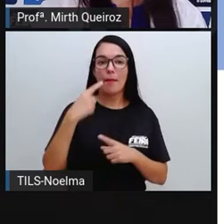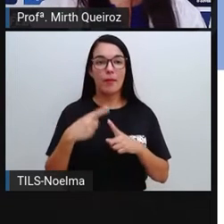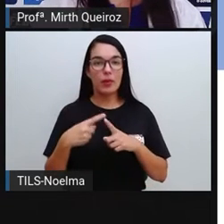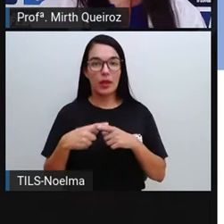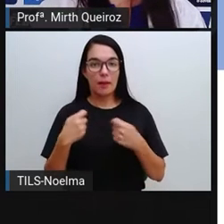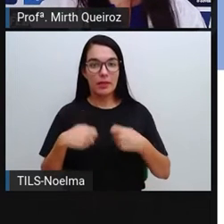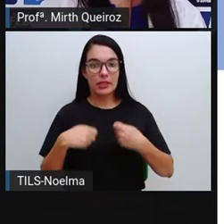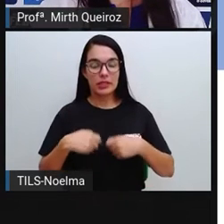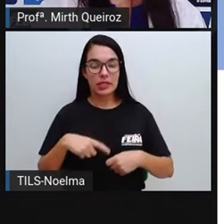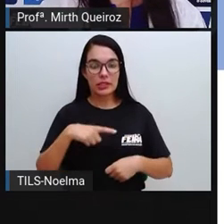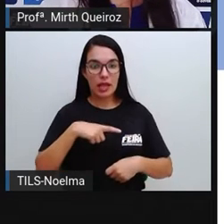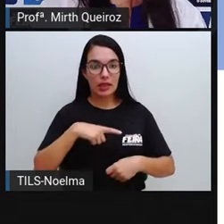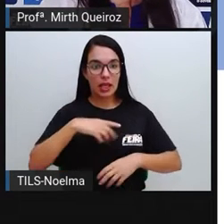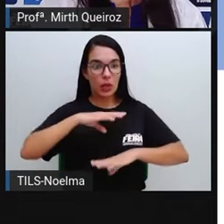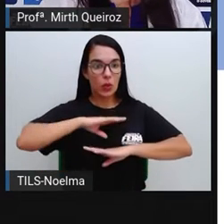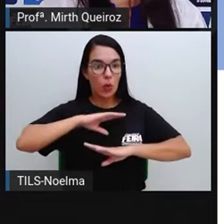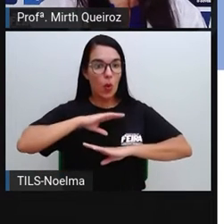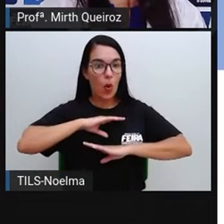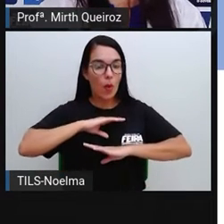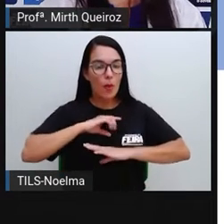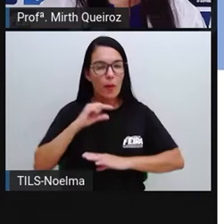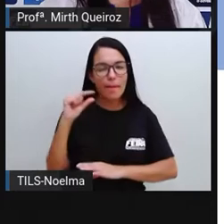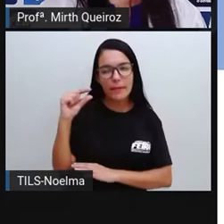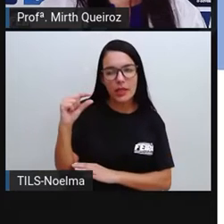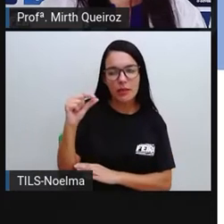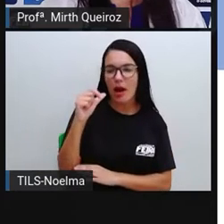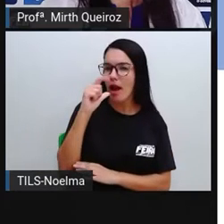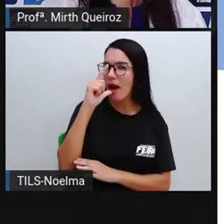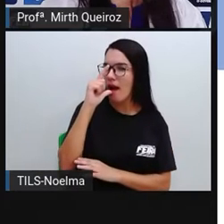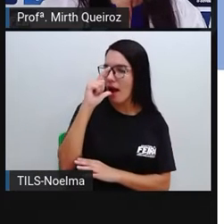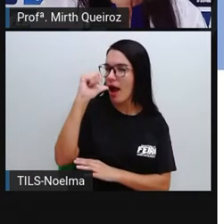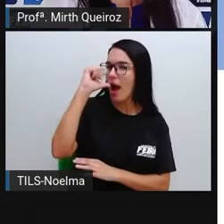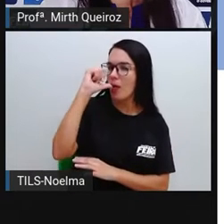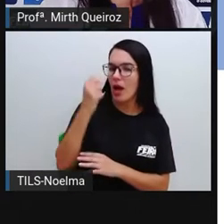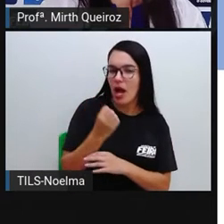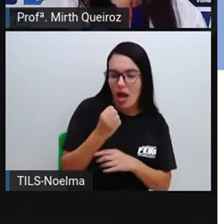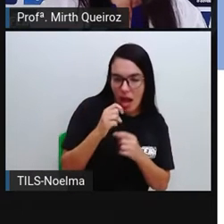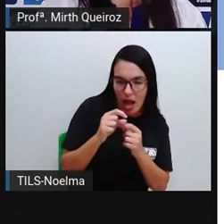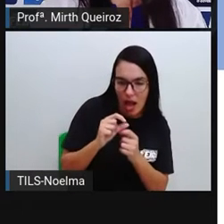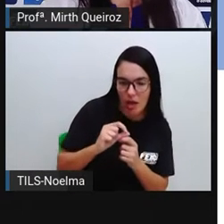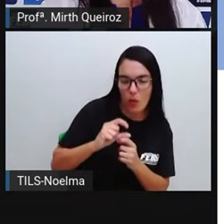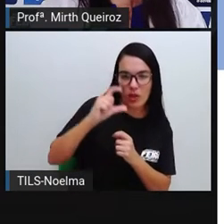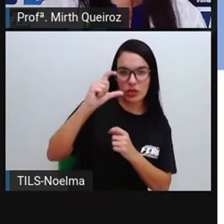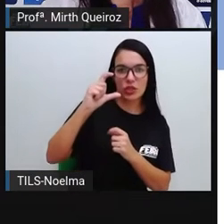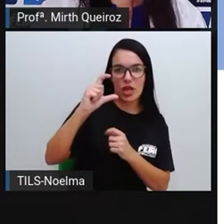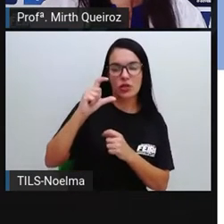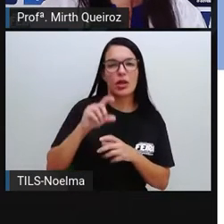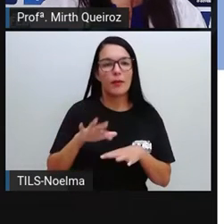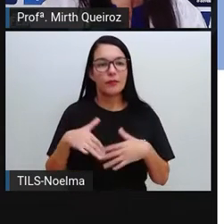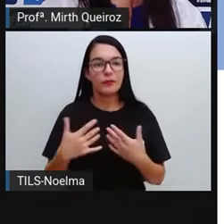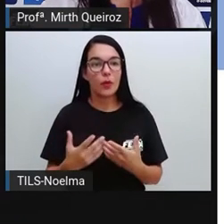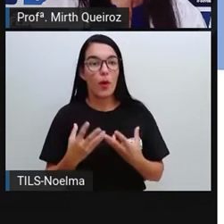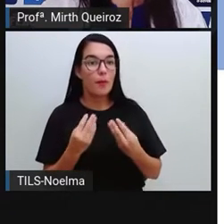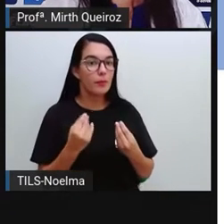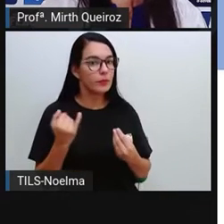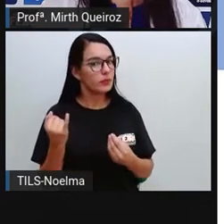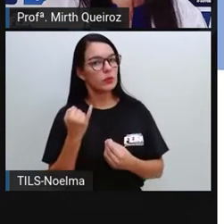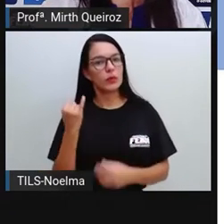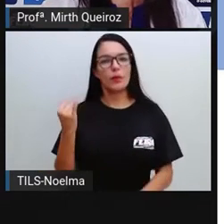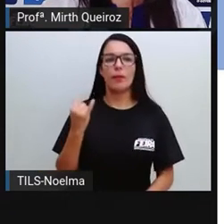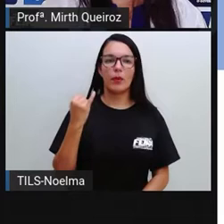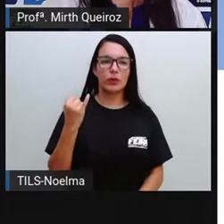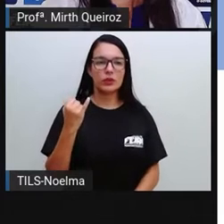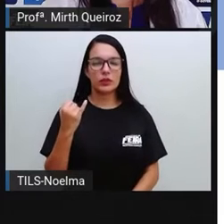mínima de água que a gente tem que consumir no dia, né? E essa água, ela é muito importante para que o nosso corpo,